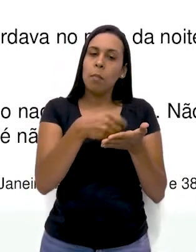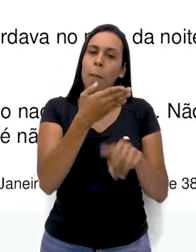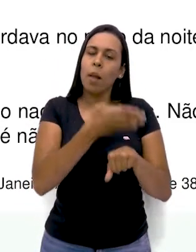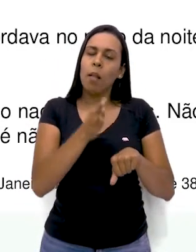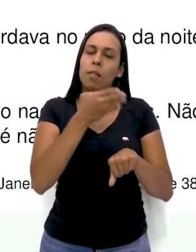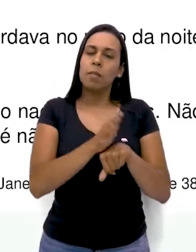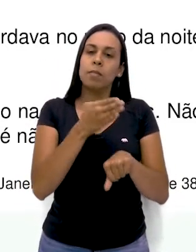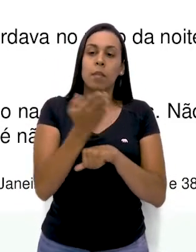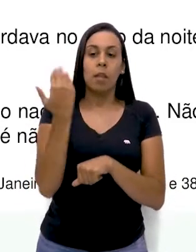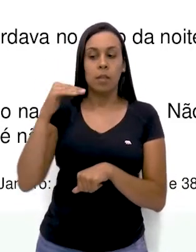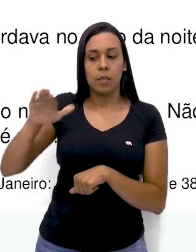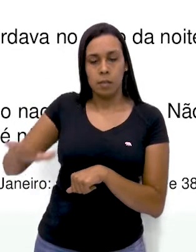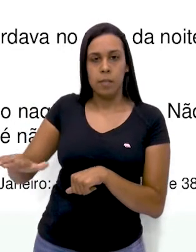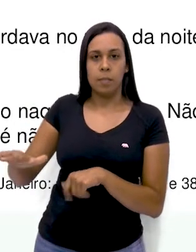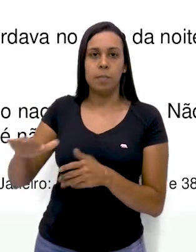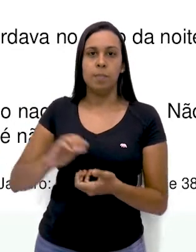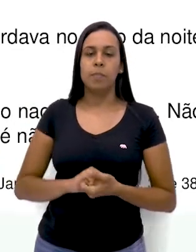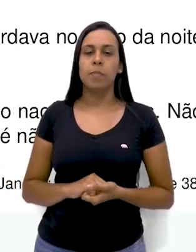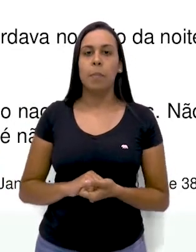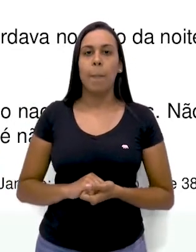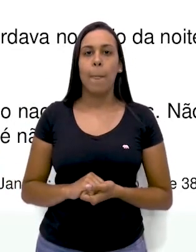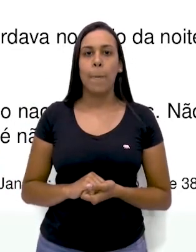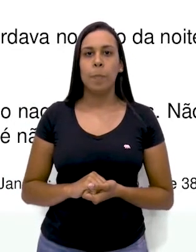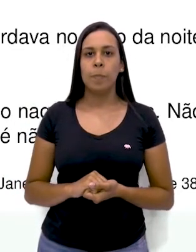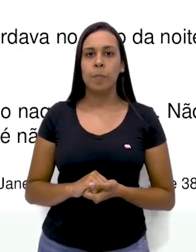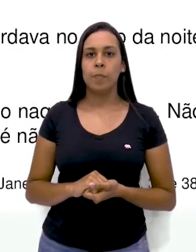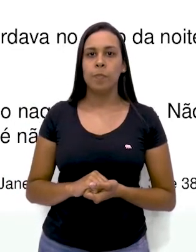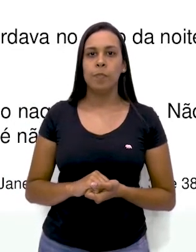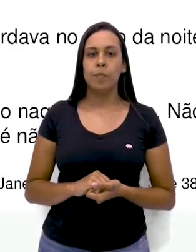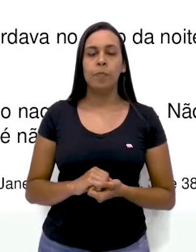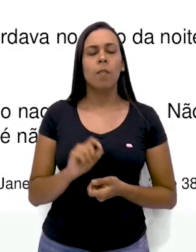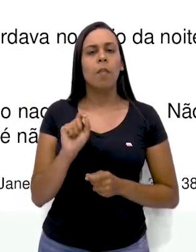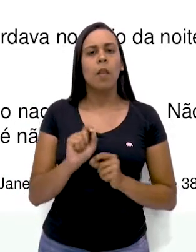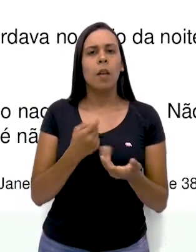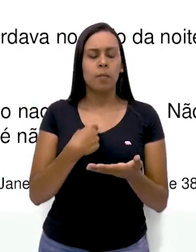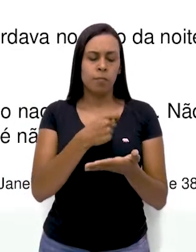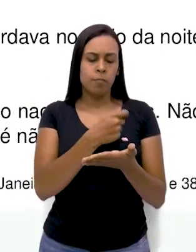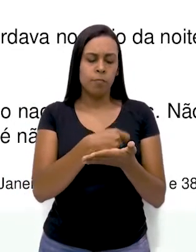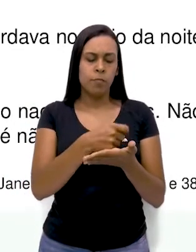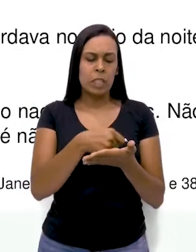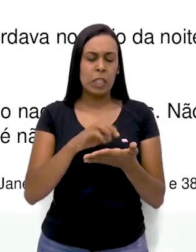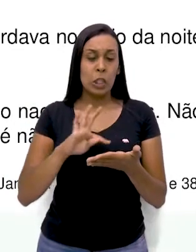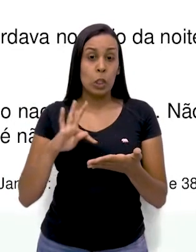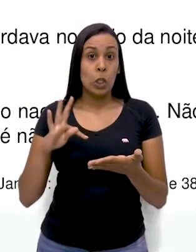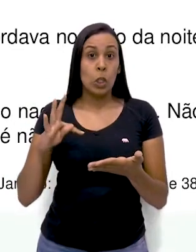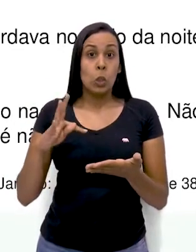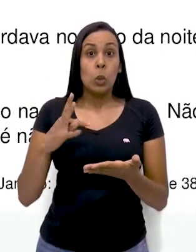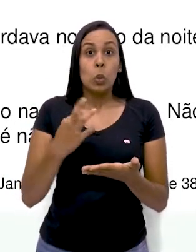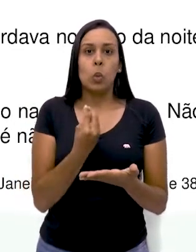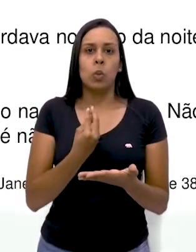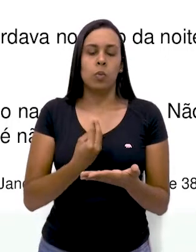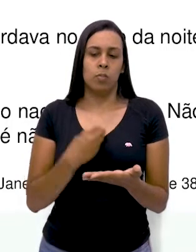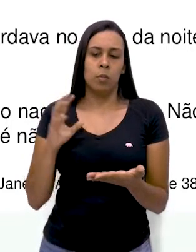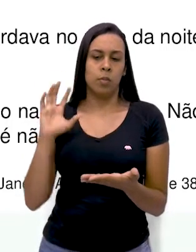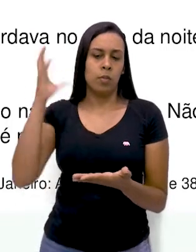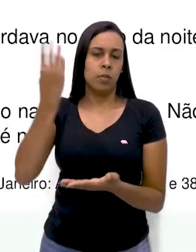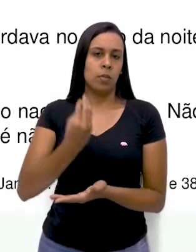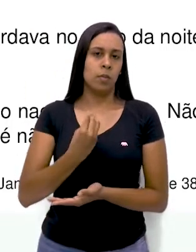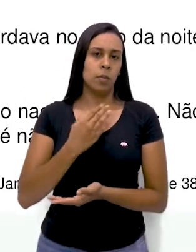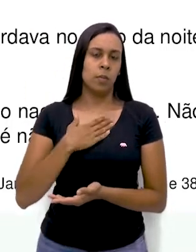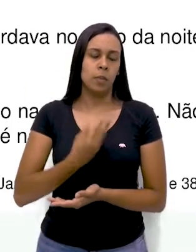criança. Era um registro compulsório de tudo que me acontecia.